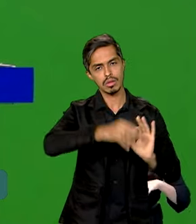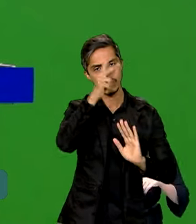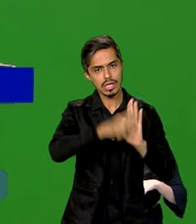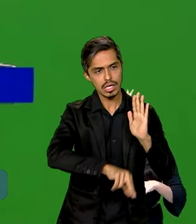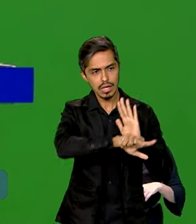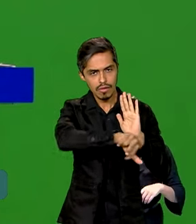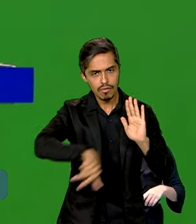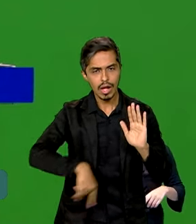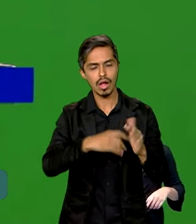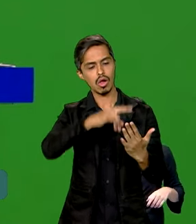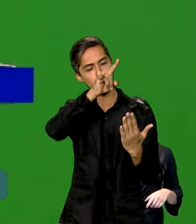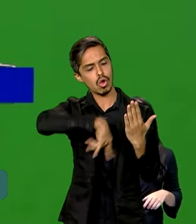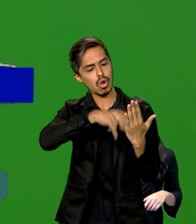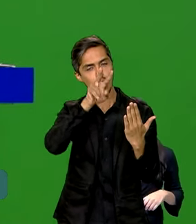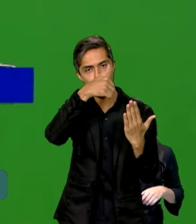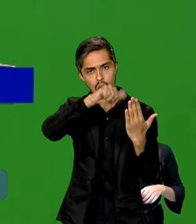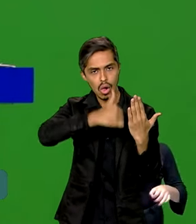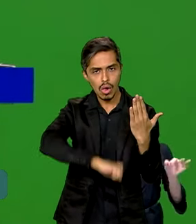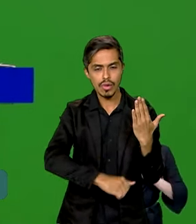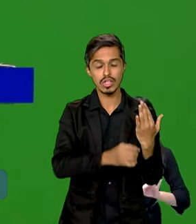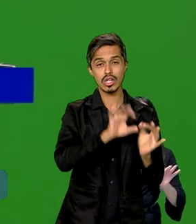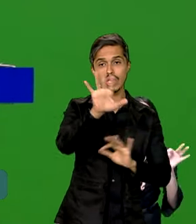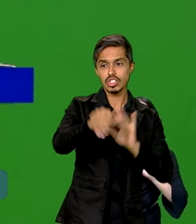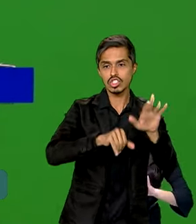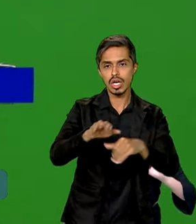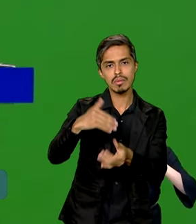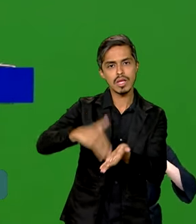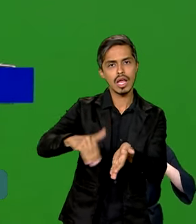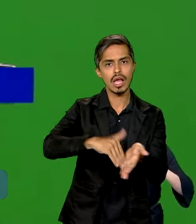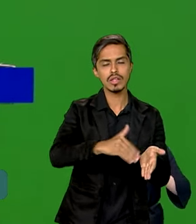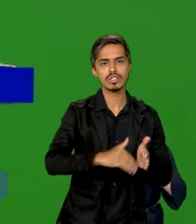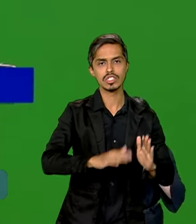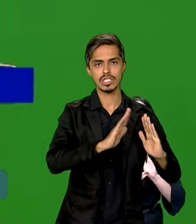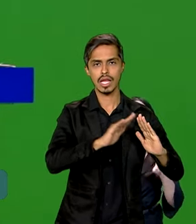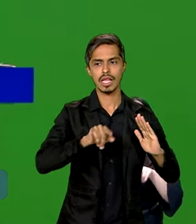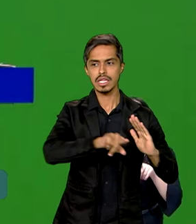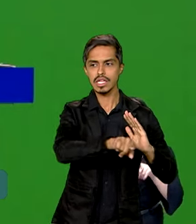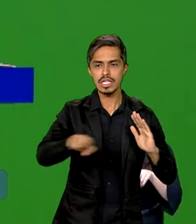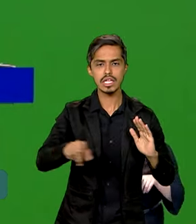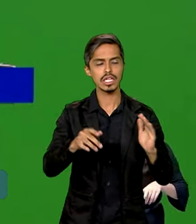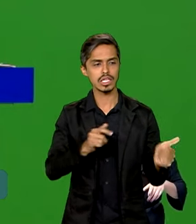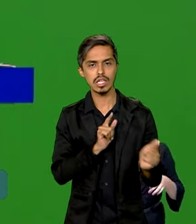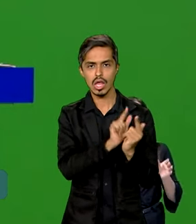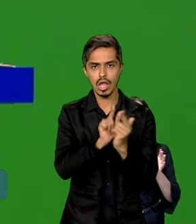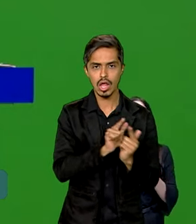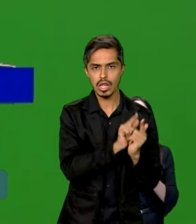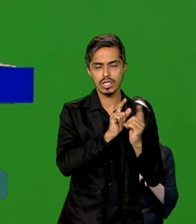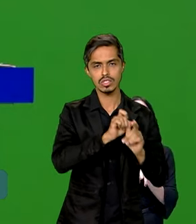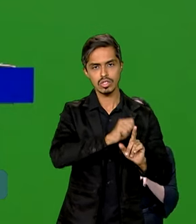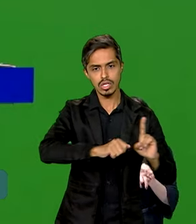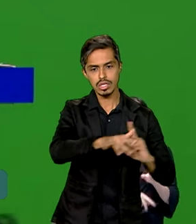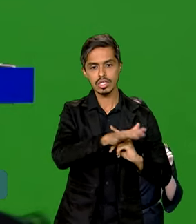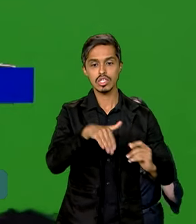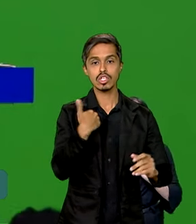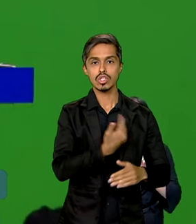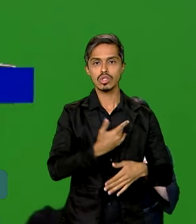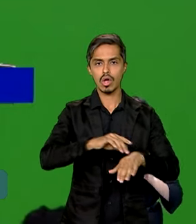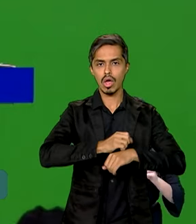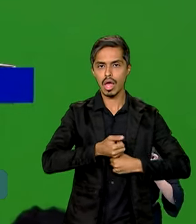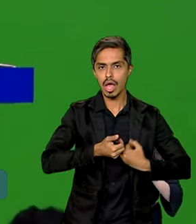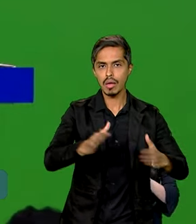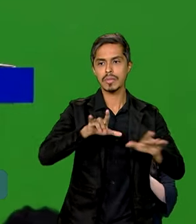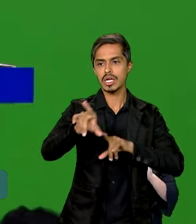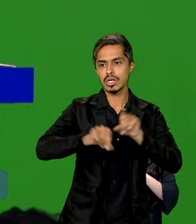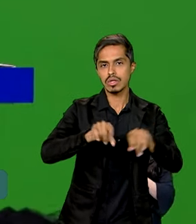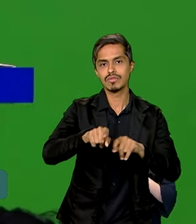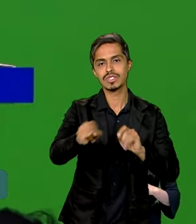verifiquem as suas documentações, mobilizem seus secretários de habitação, de assistência social, para que assim que abrirmos a seleção, vocês